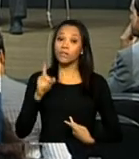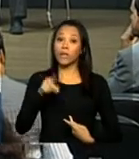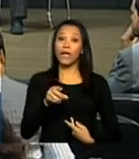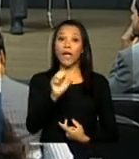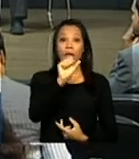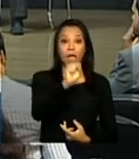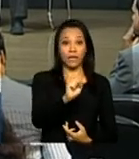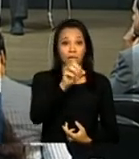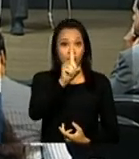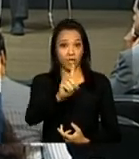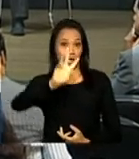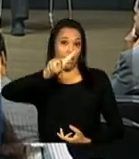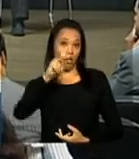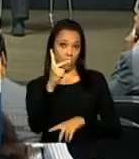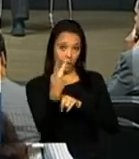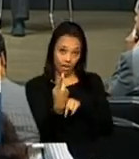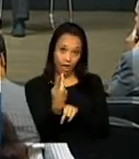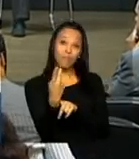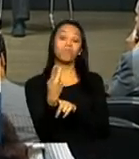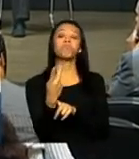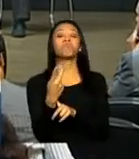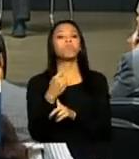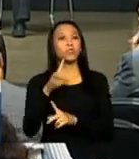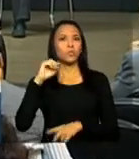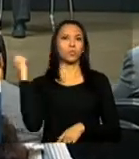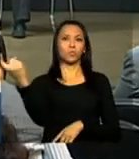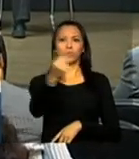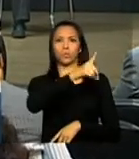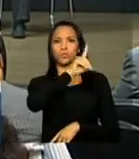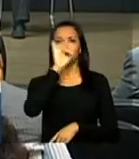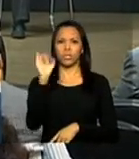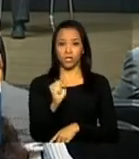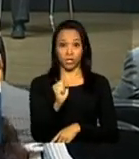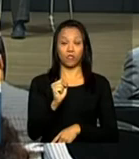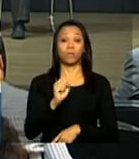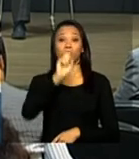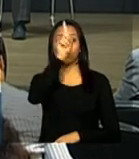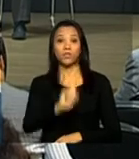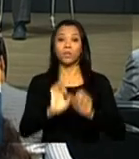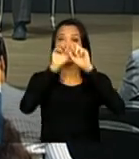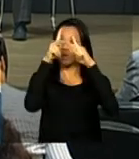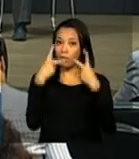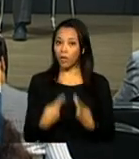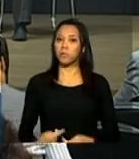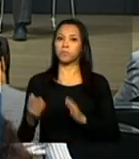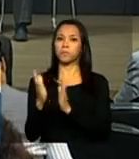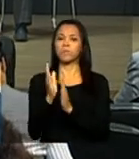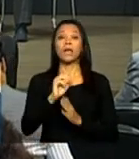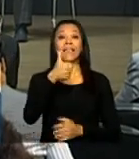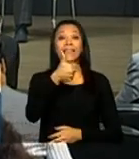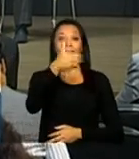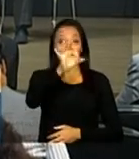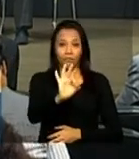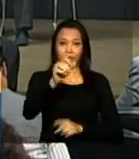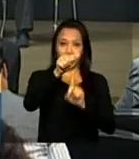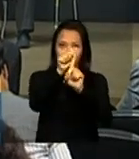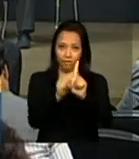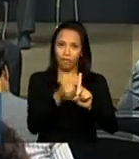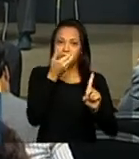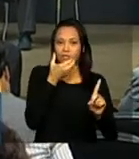SDH, em reconhecimento ao Dia Internacional dos Direitos Humanos, celebrado em 10 de dezembro.